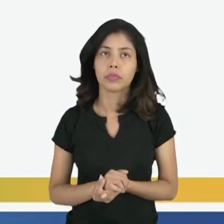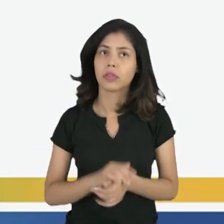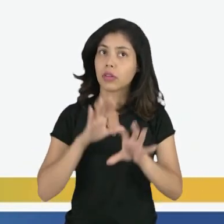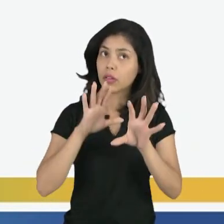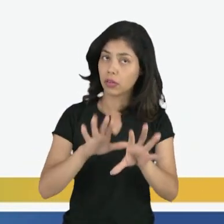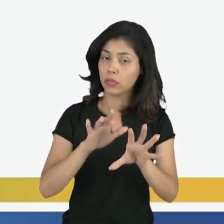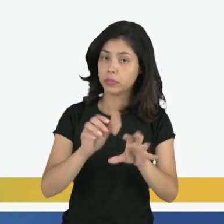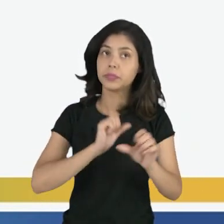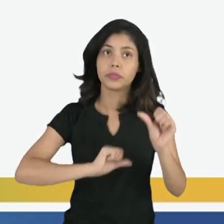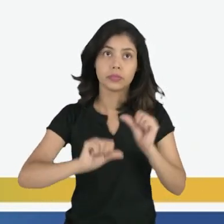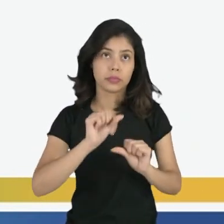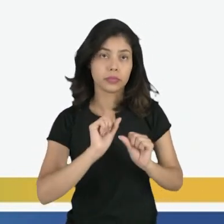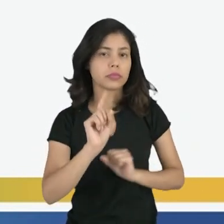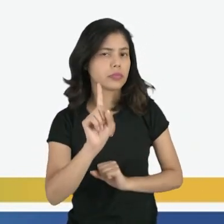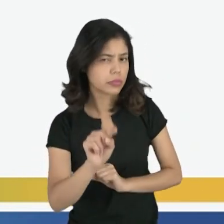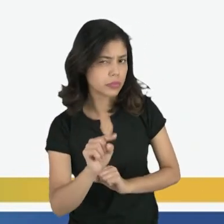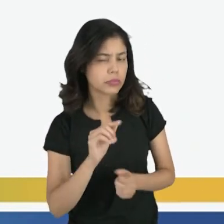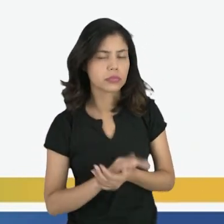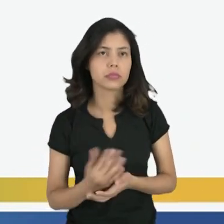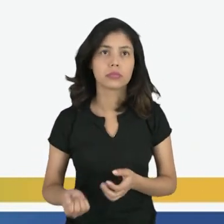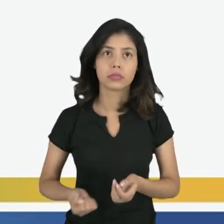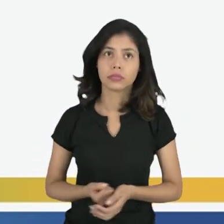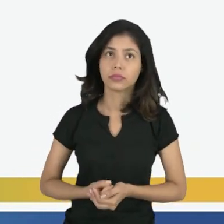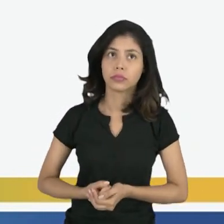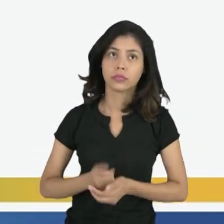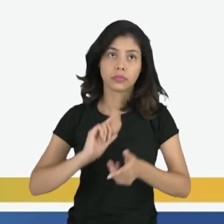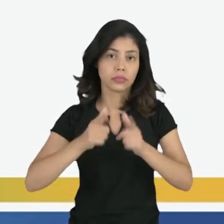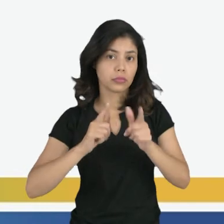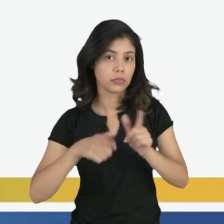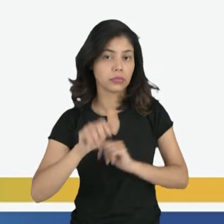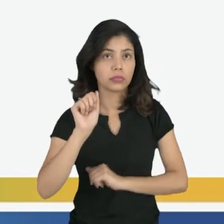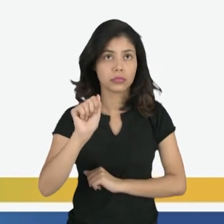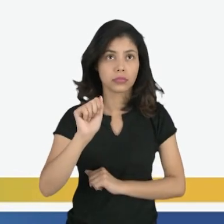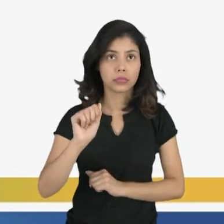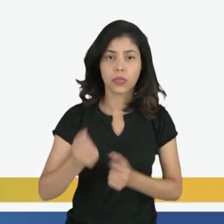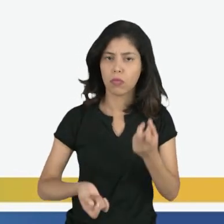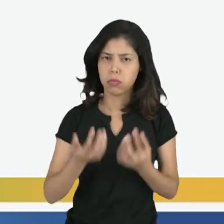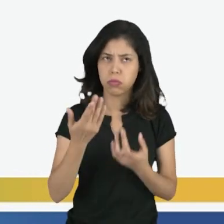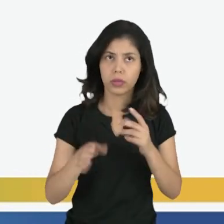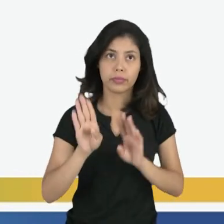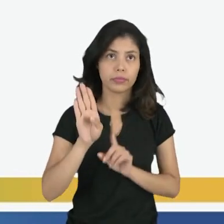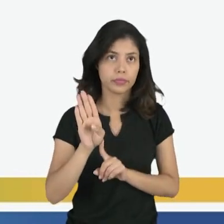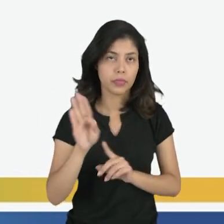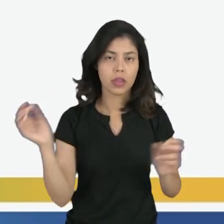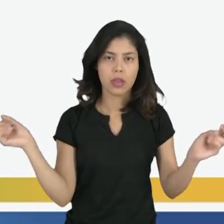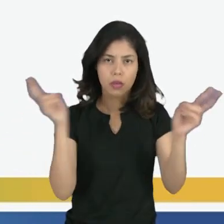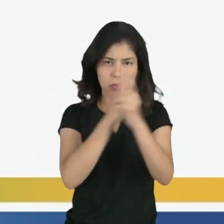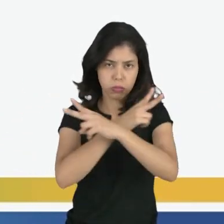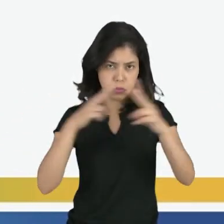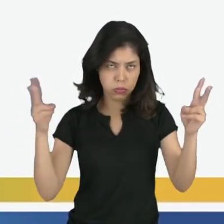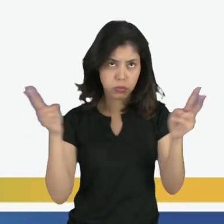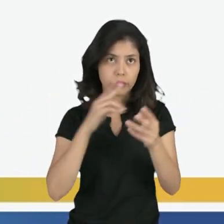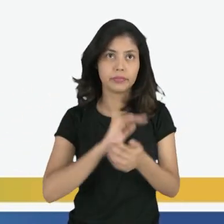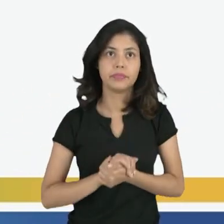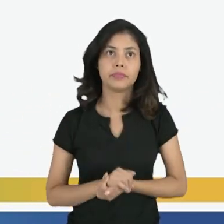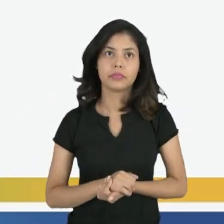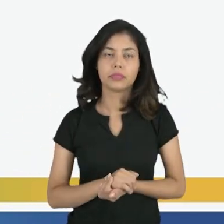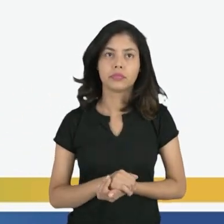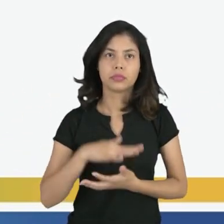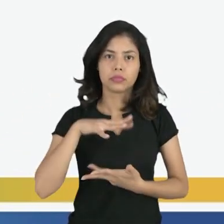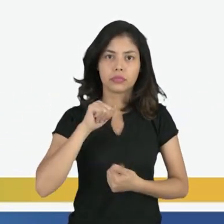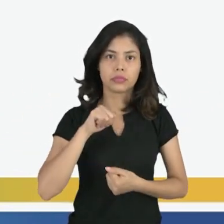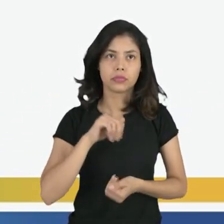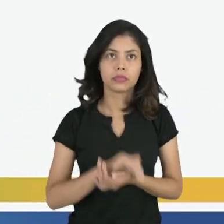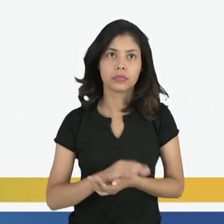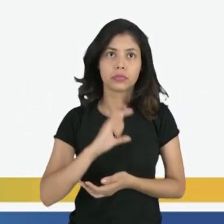esse agente transformador é o A, fogo, B, A, C,